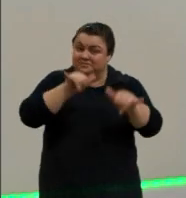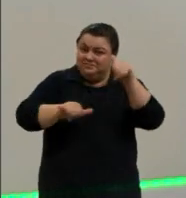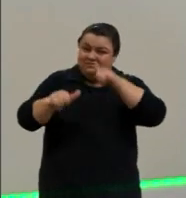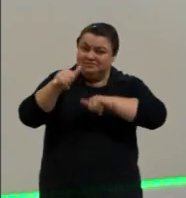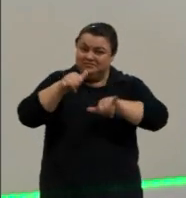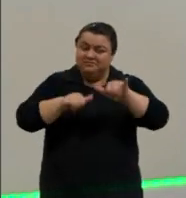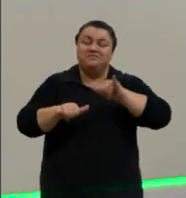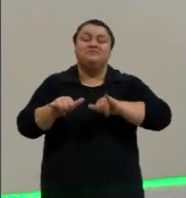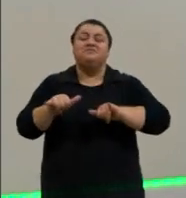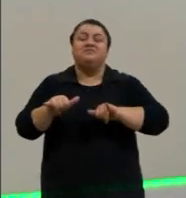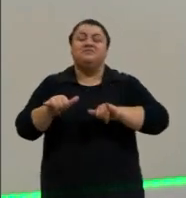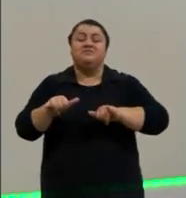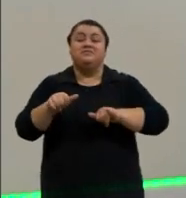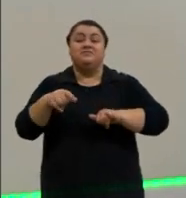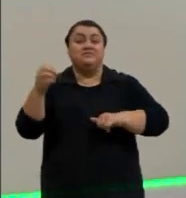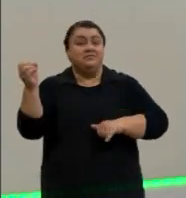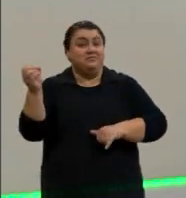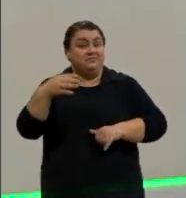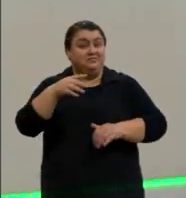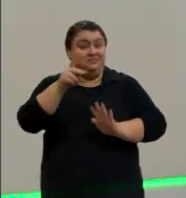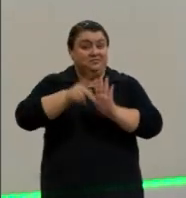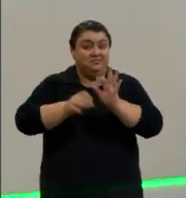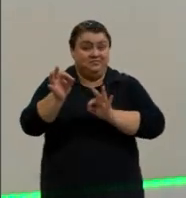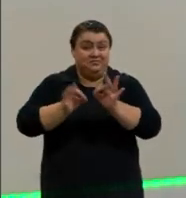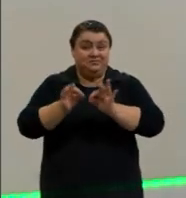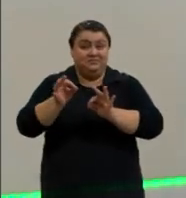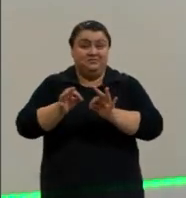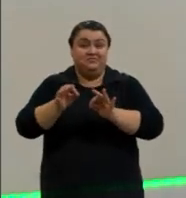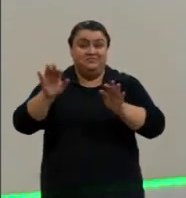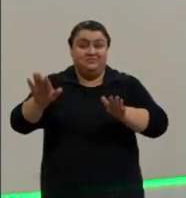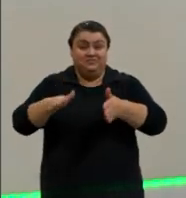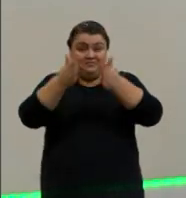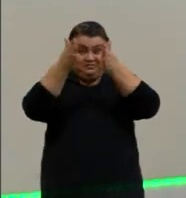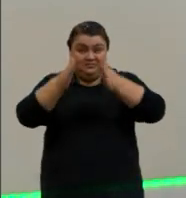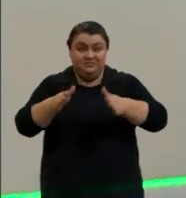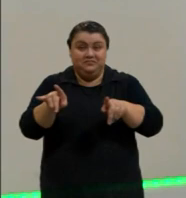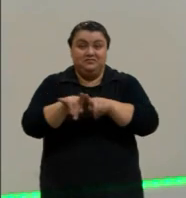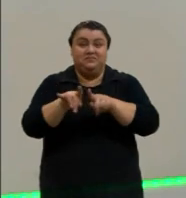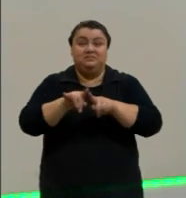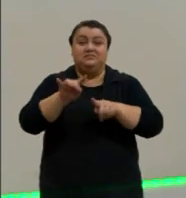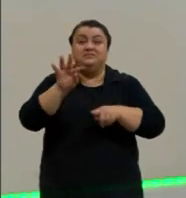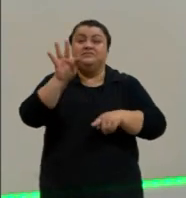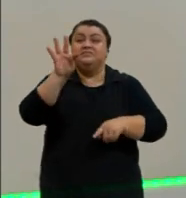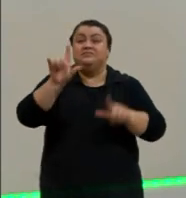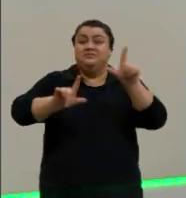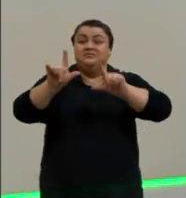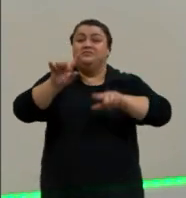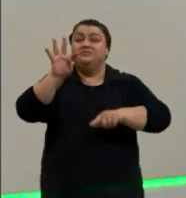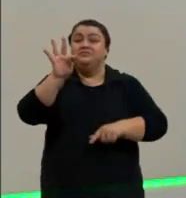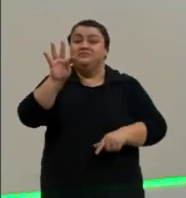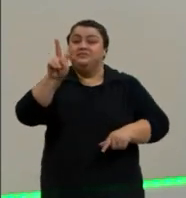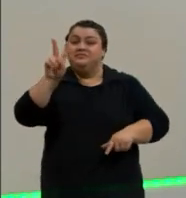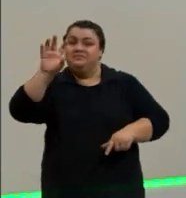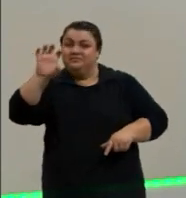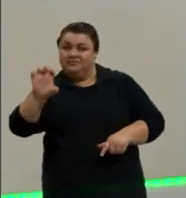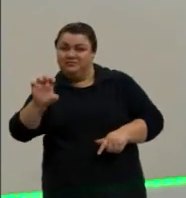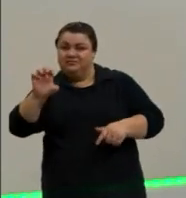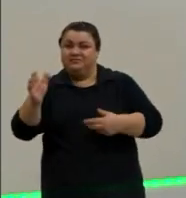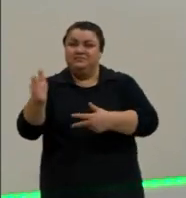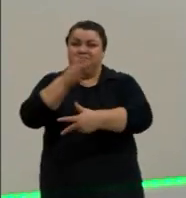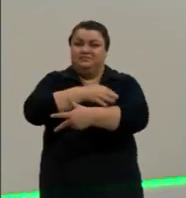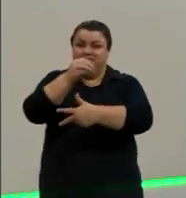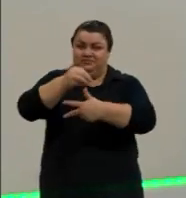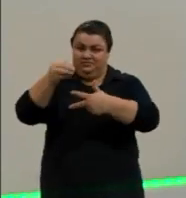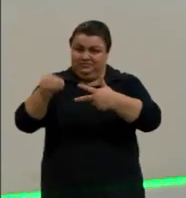vocês nesse novo projeto entre a Seduc e a TVE para fazer o pré-enem 2022. Eu sou uma mulher